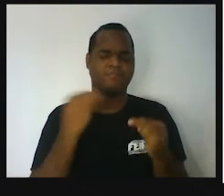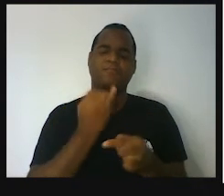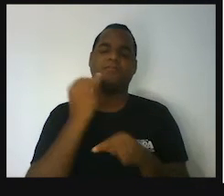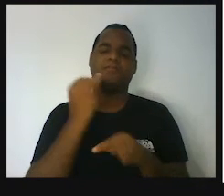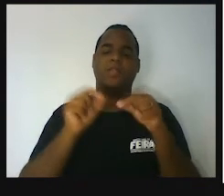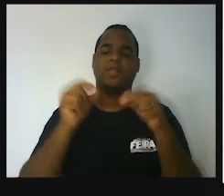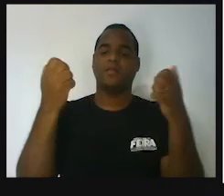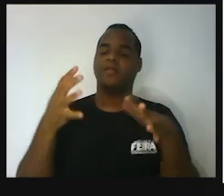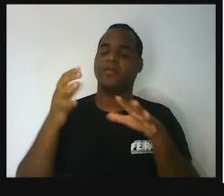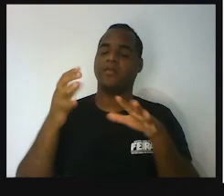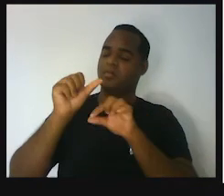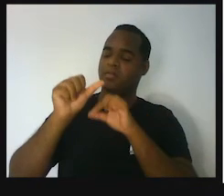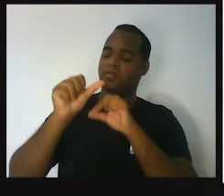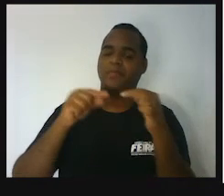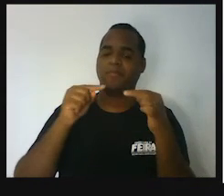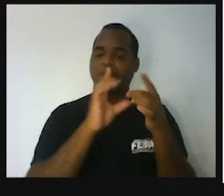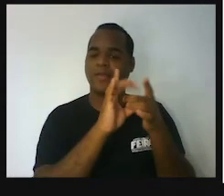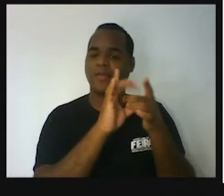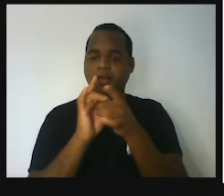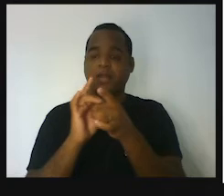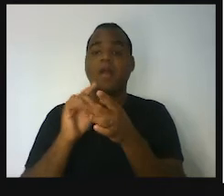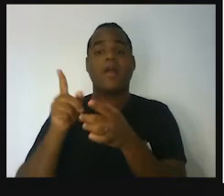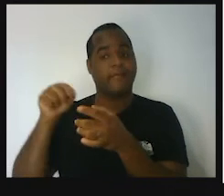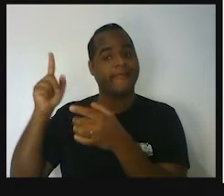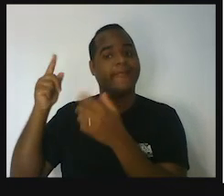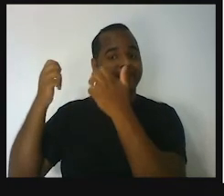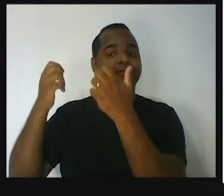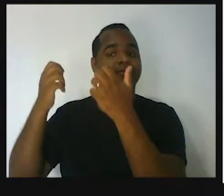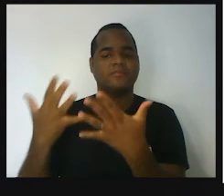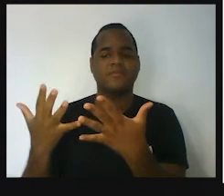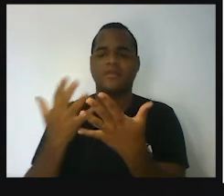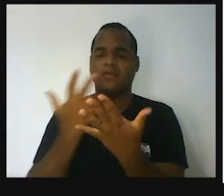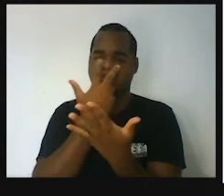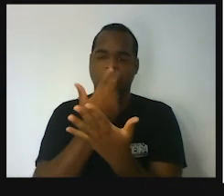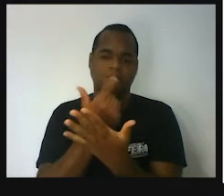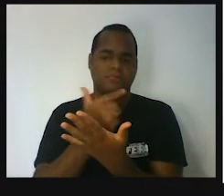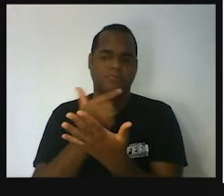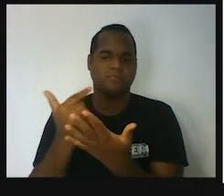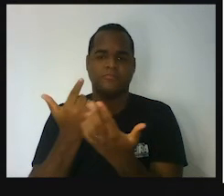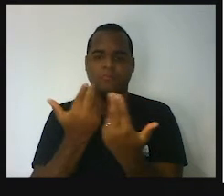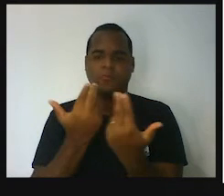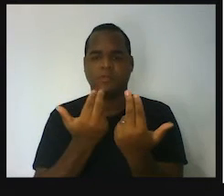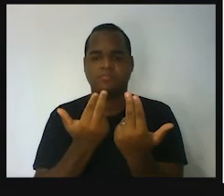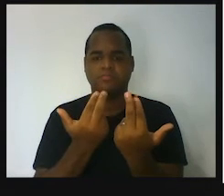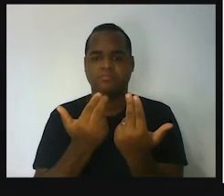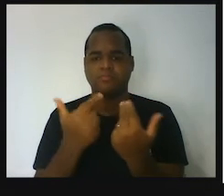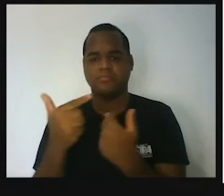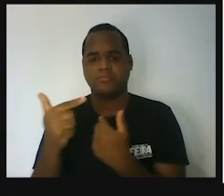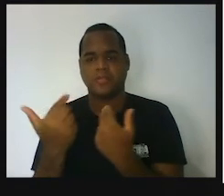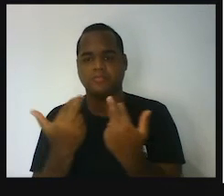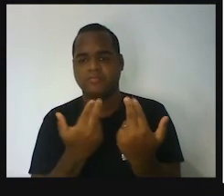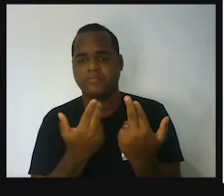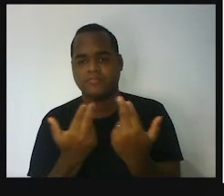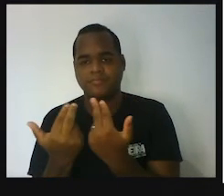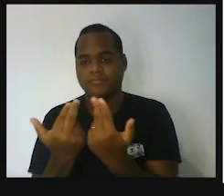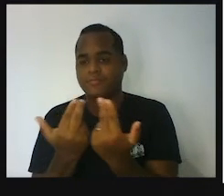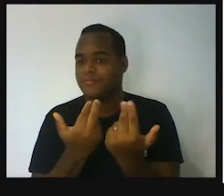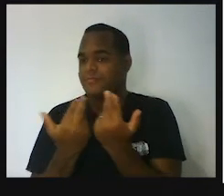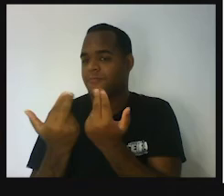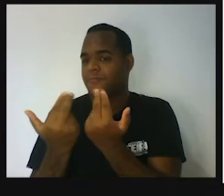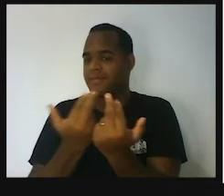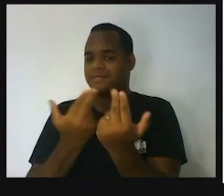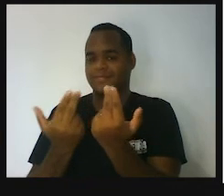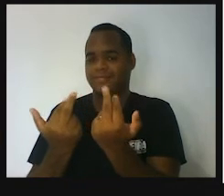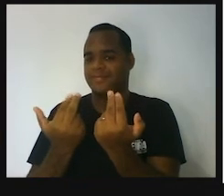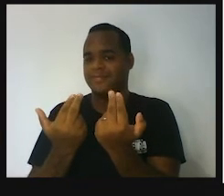em relação à aula passada? Na aula passada não tinha esses iguais aqui, ó. Esses iguais. Ô, professor.